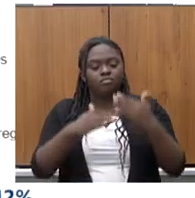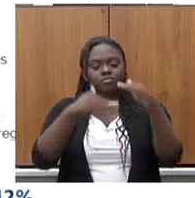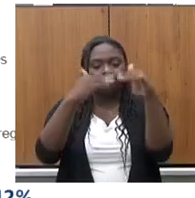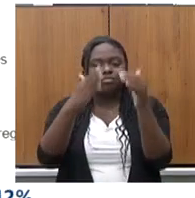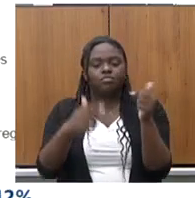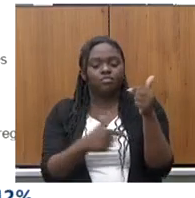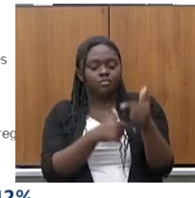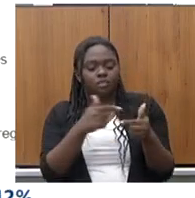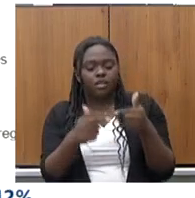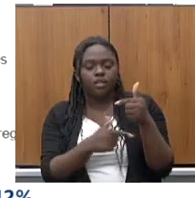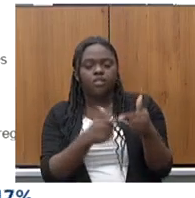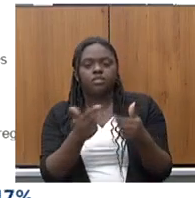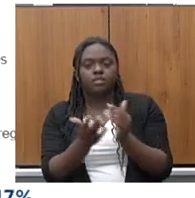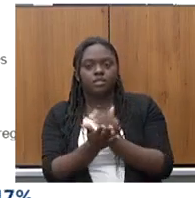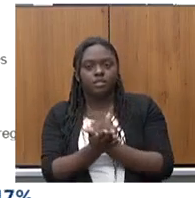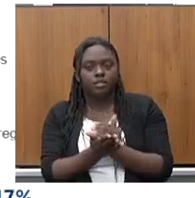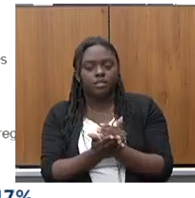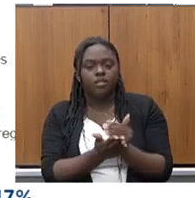empregos sendo gerados.